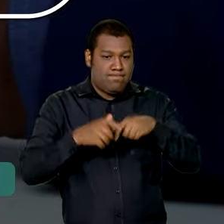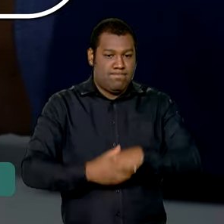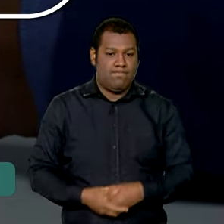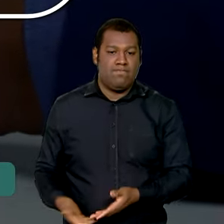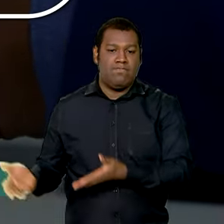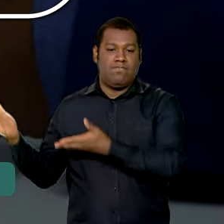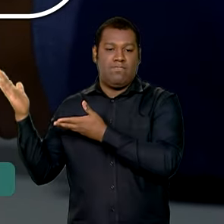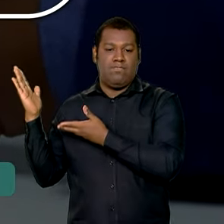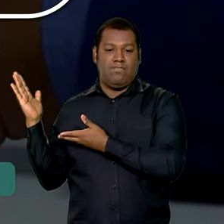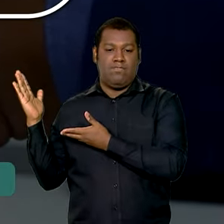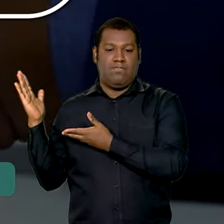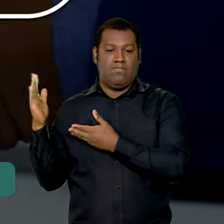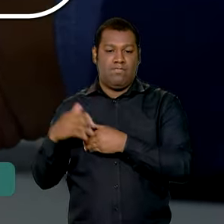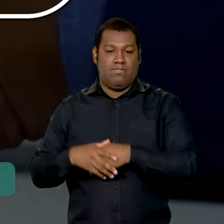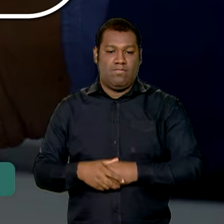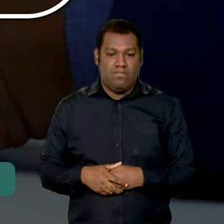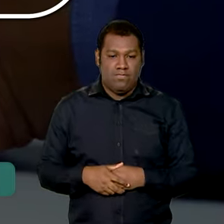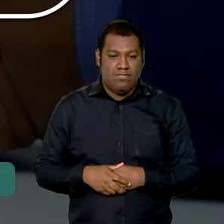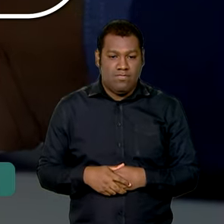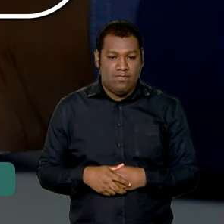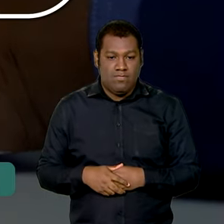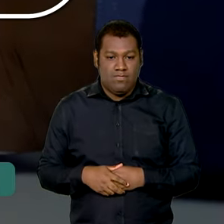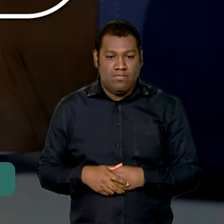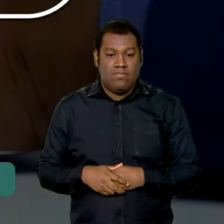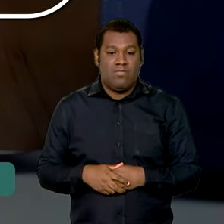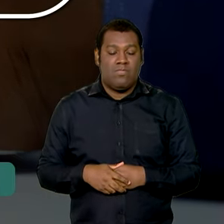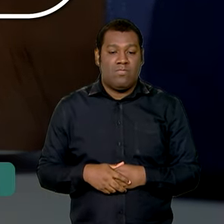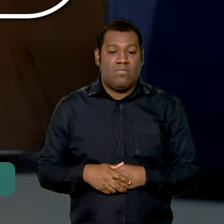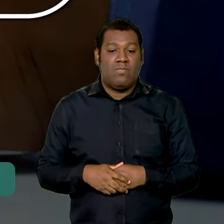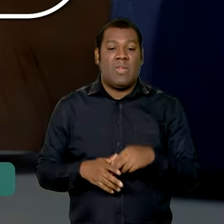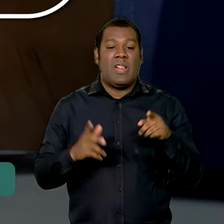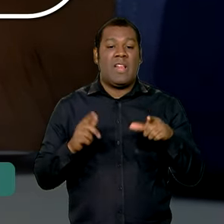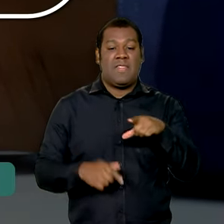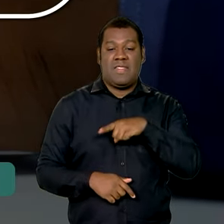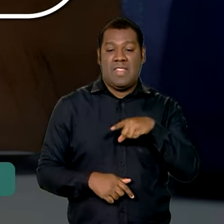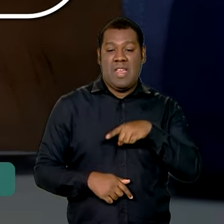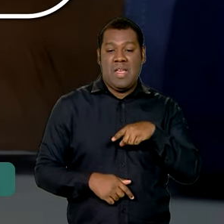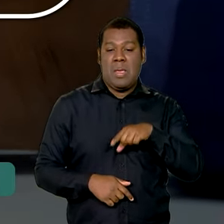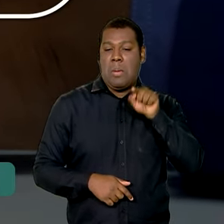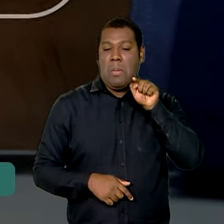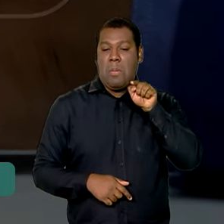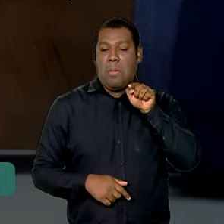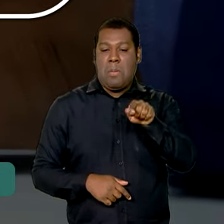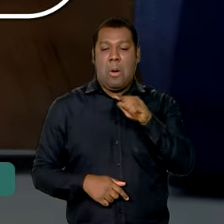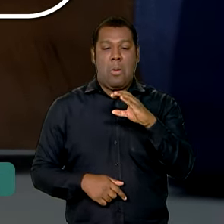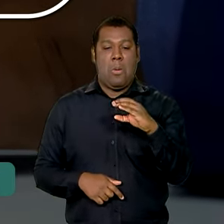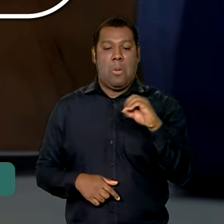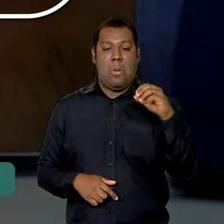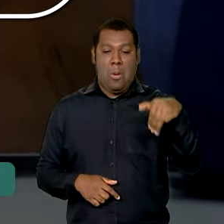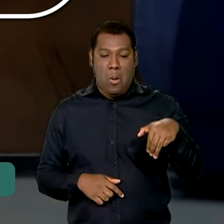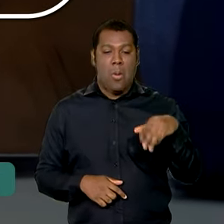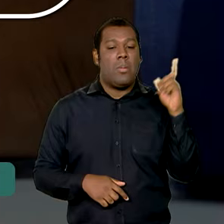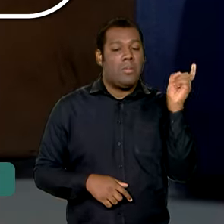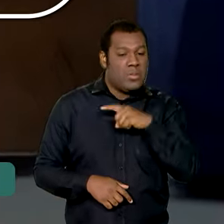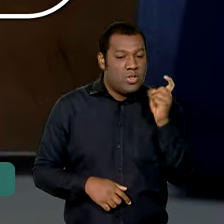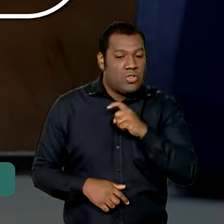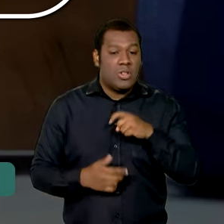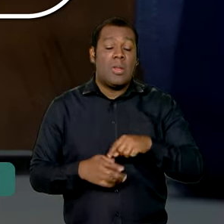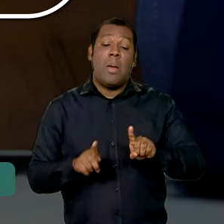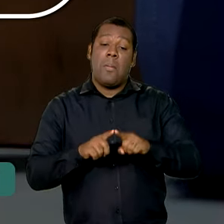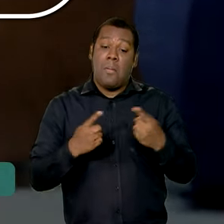endereços eletrônicos dos sites usados para o golpe possuem domínios do tipo .com. Já os sites